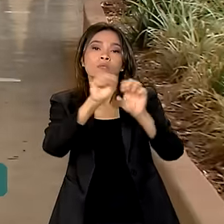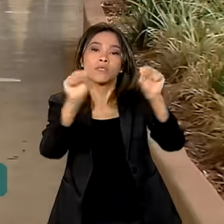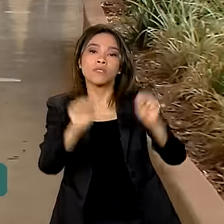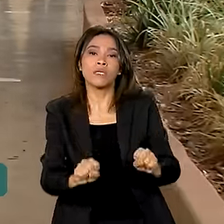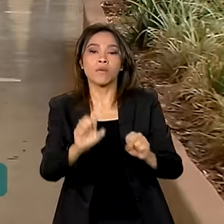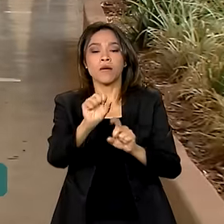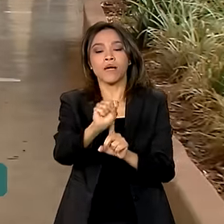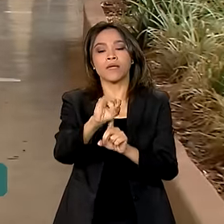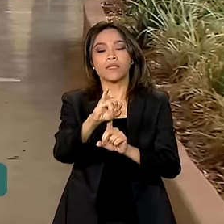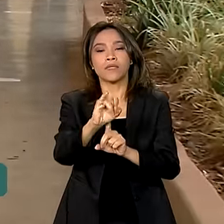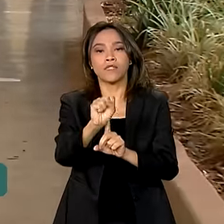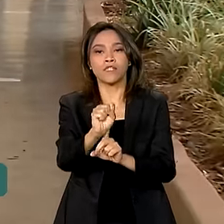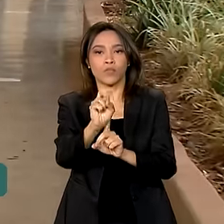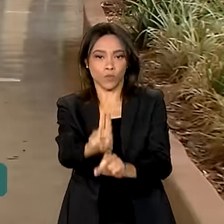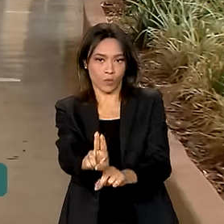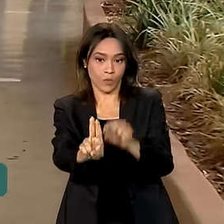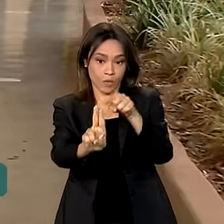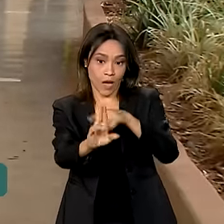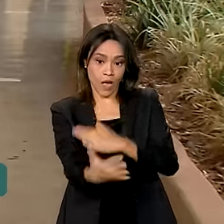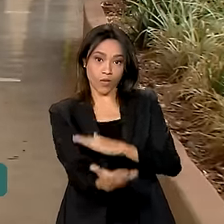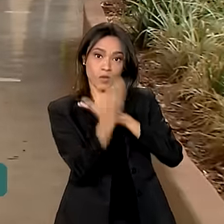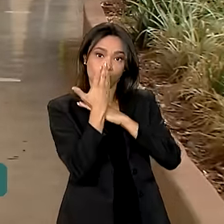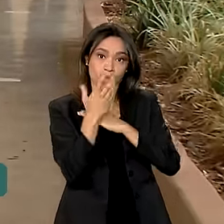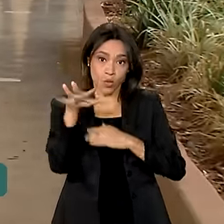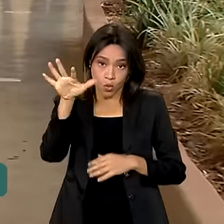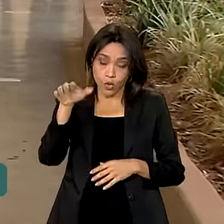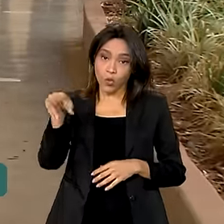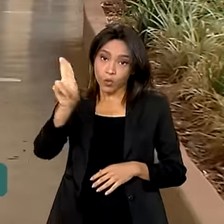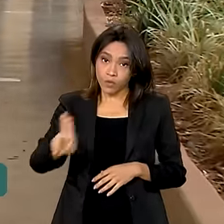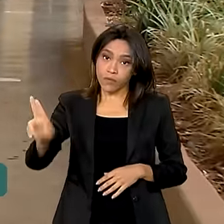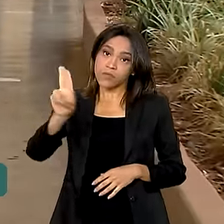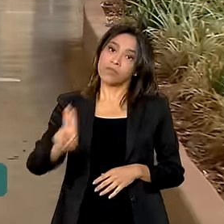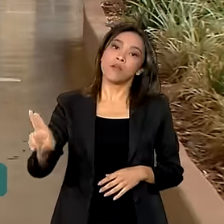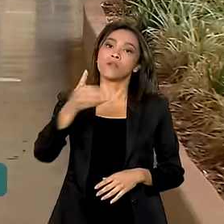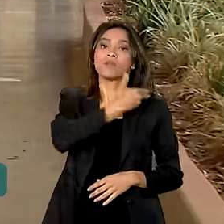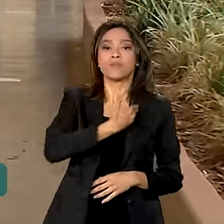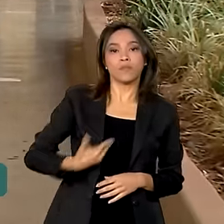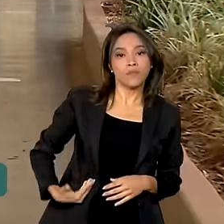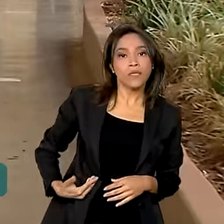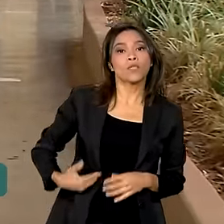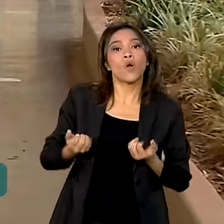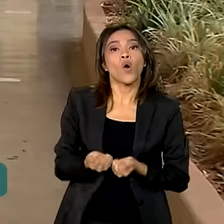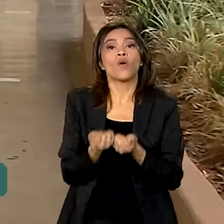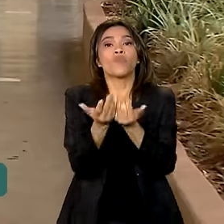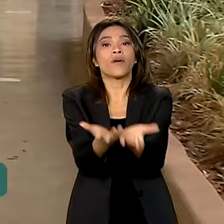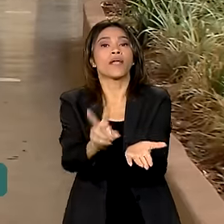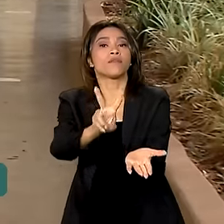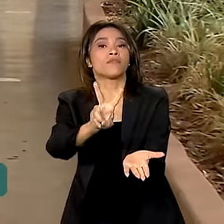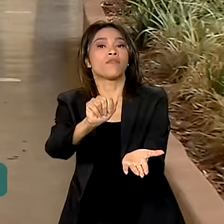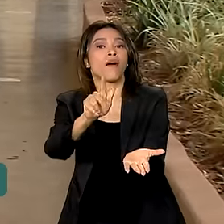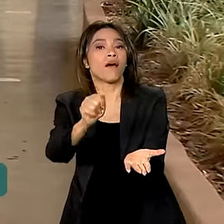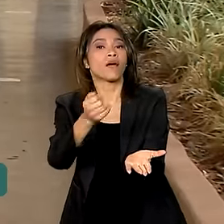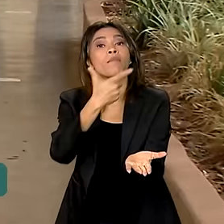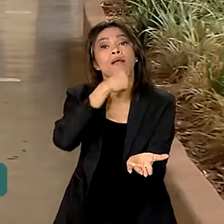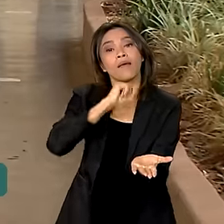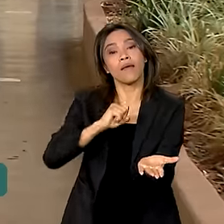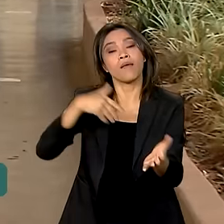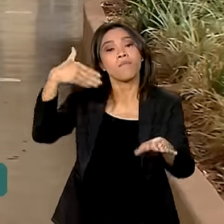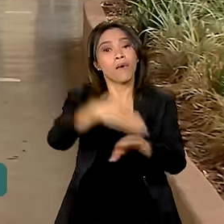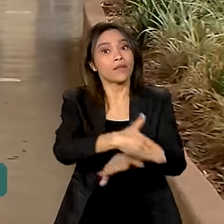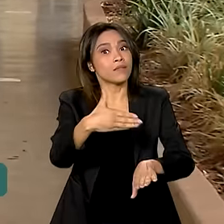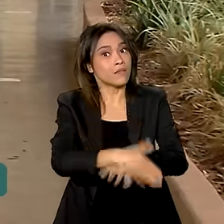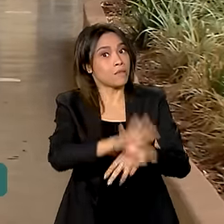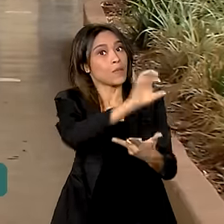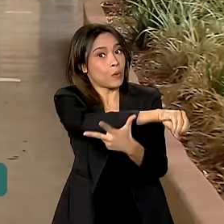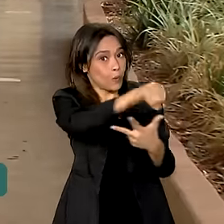sistema de seleção unificada, instituições públicas de ensino superior oferecem vagas para candidatos participantes do